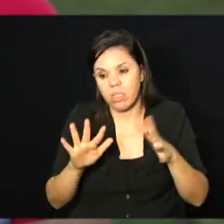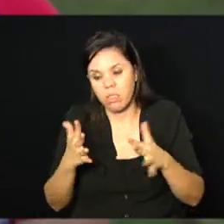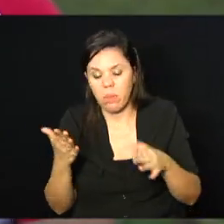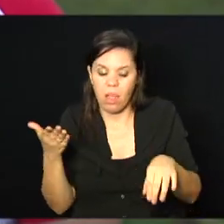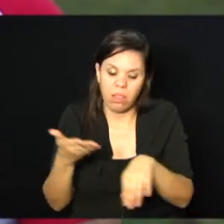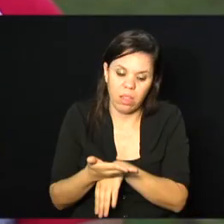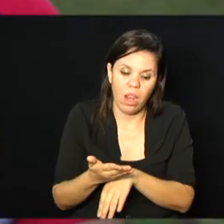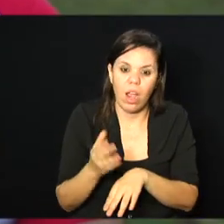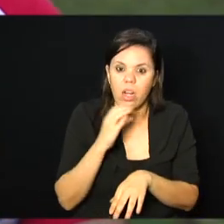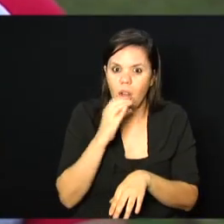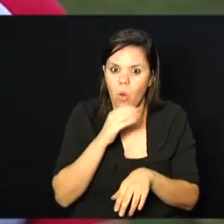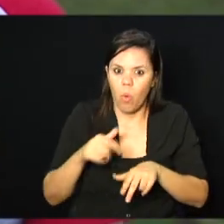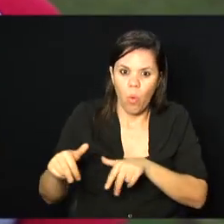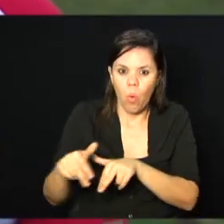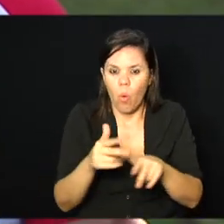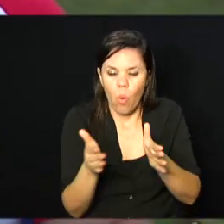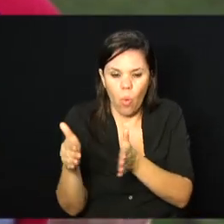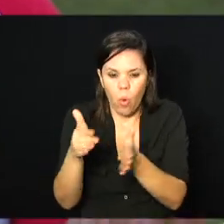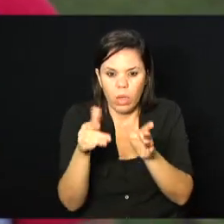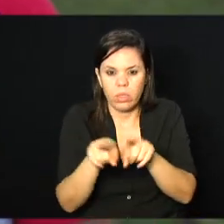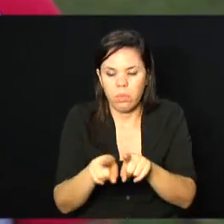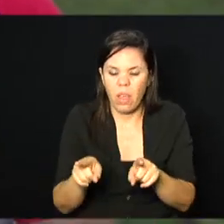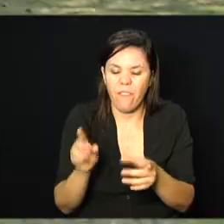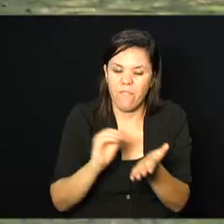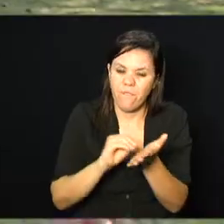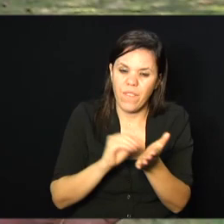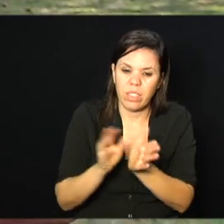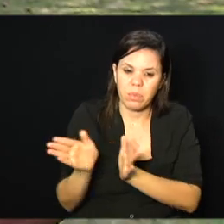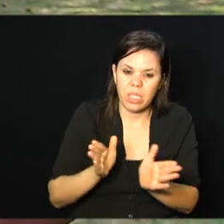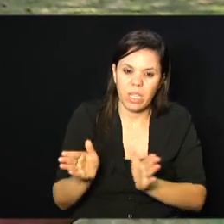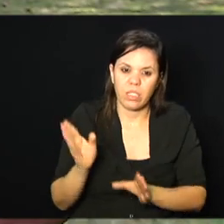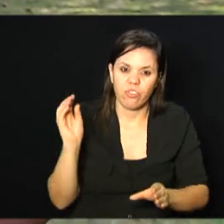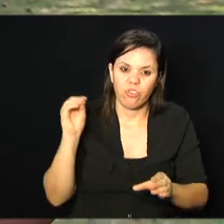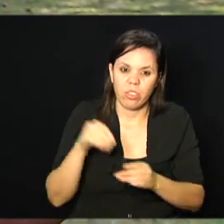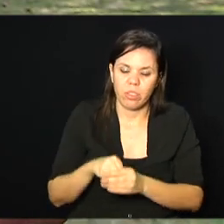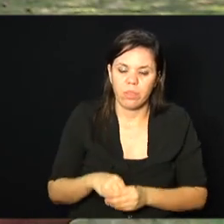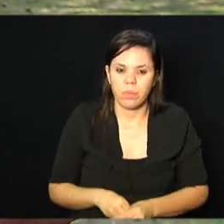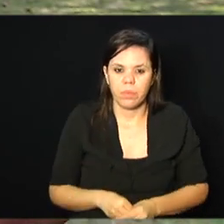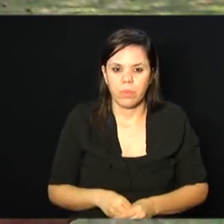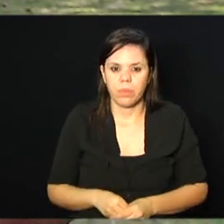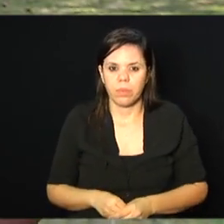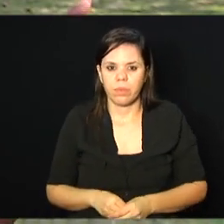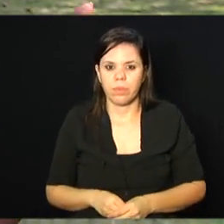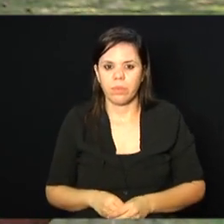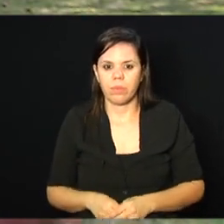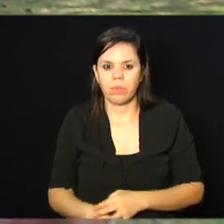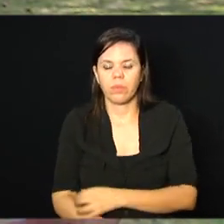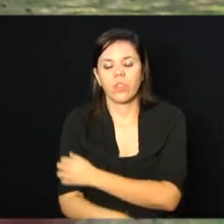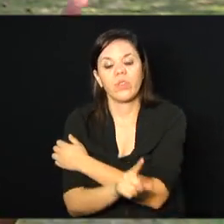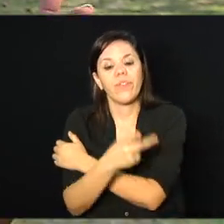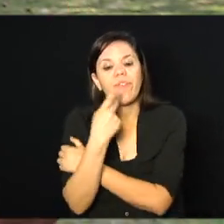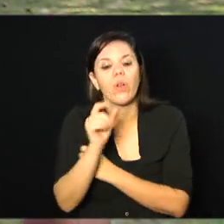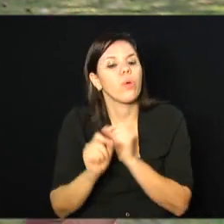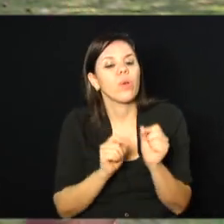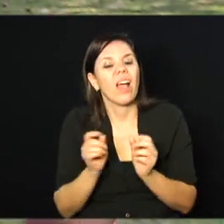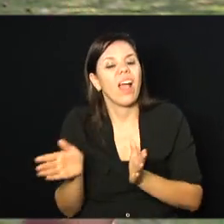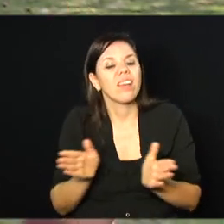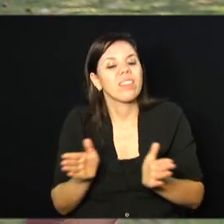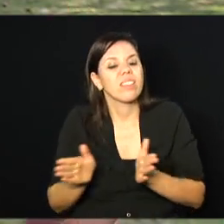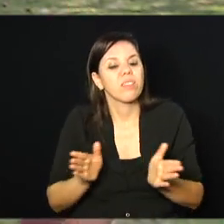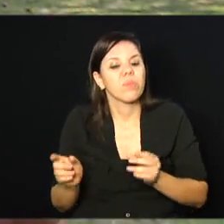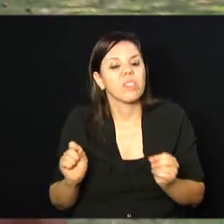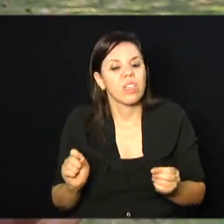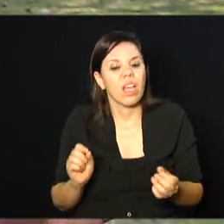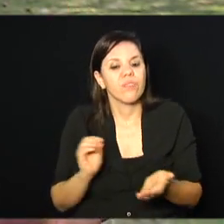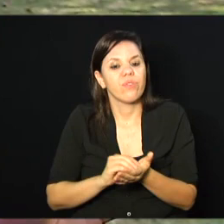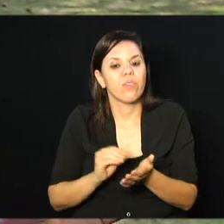difícil. Acessibilidade para eles. Dentro da corrida não existe... Você tocou no ponto importante que é a acessibilidade. Ainda falta muito,